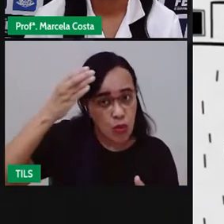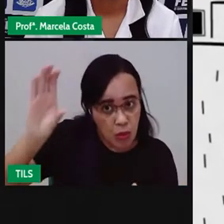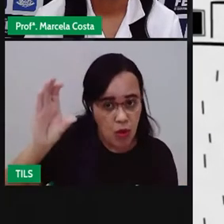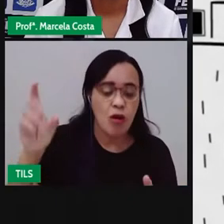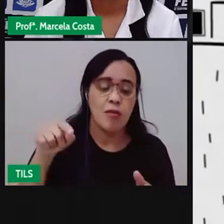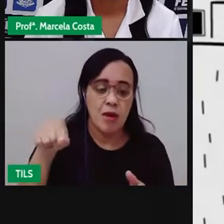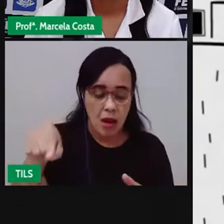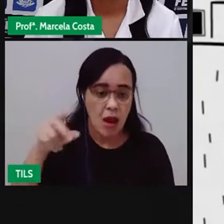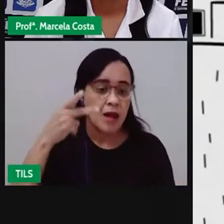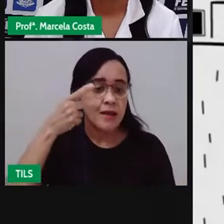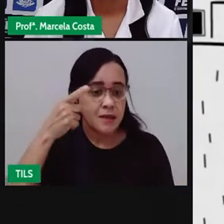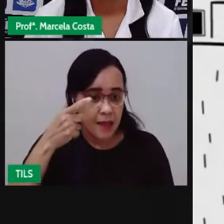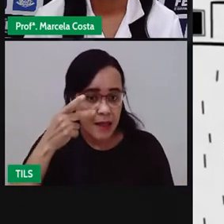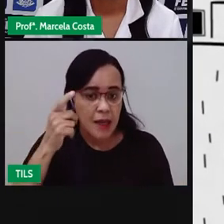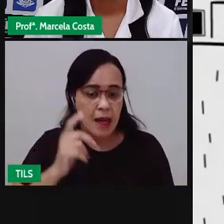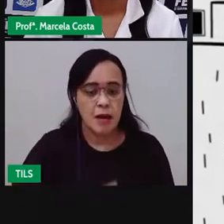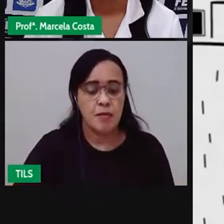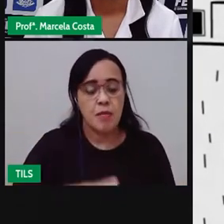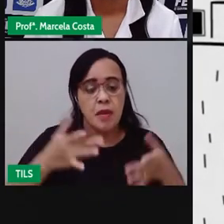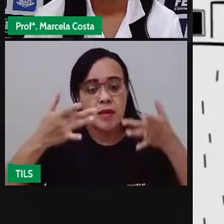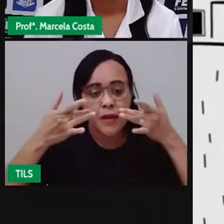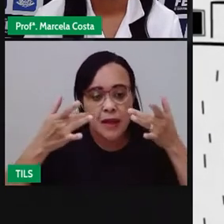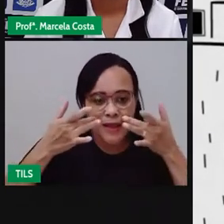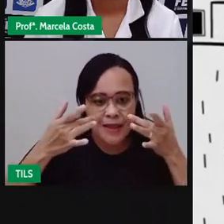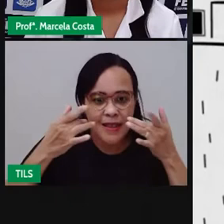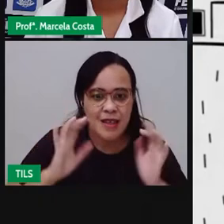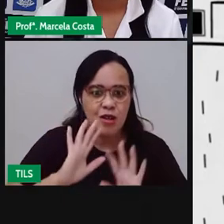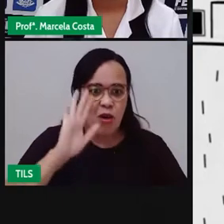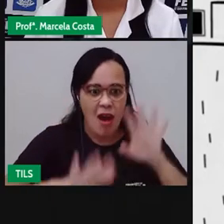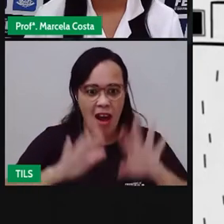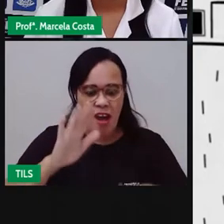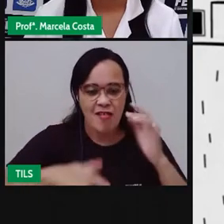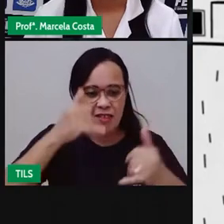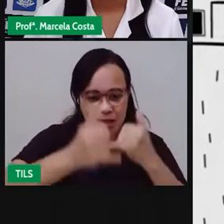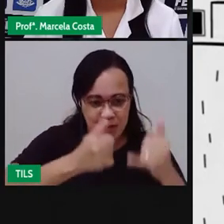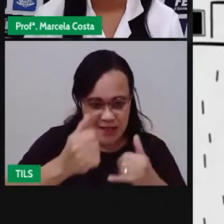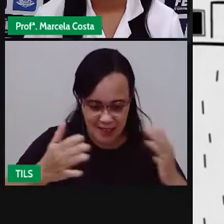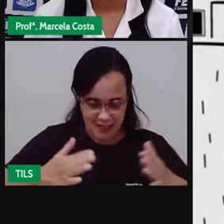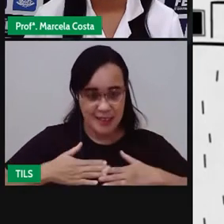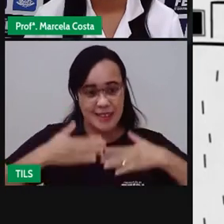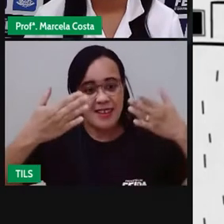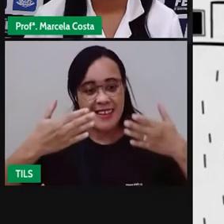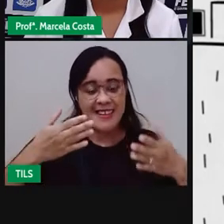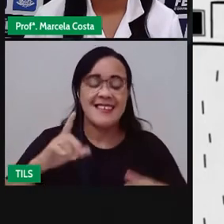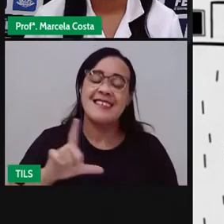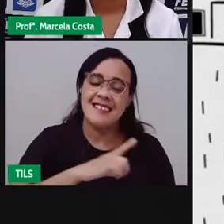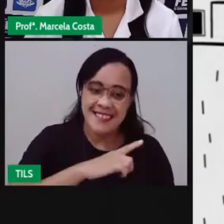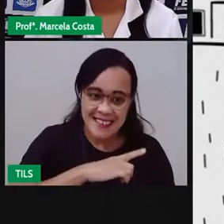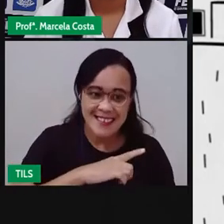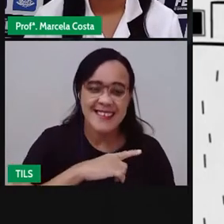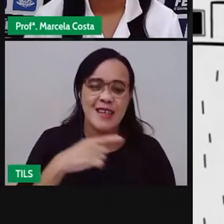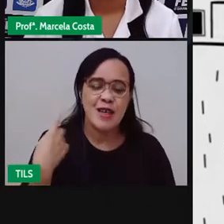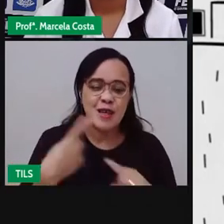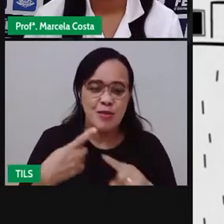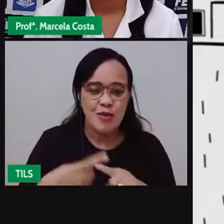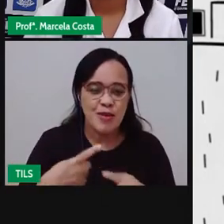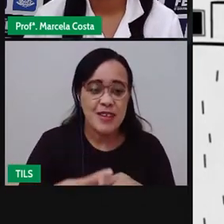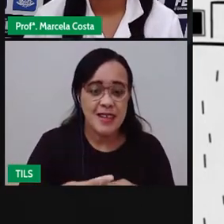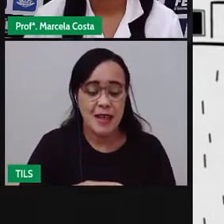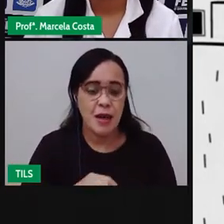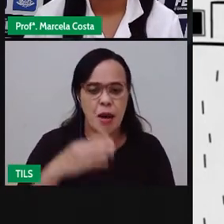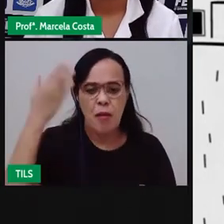a peça contém elementos surpresa e brincadeiras com o público. Considerando o conhecimento criativo e